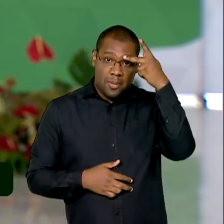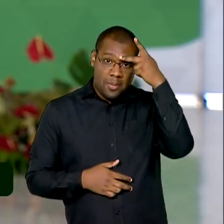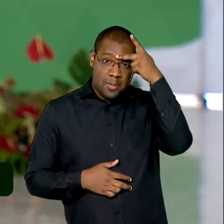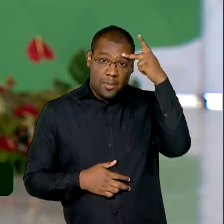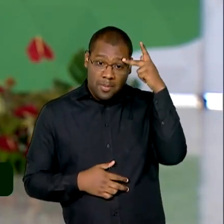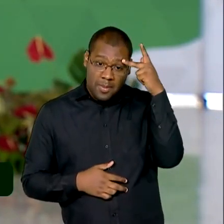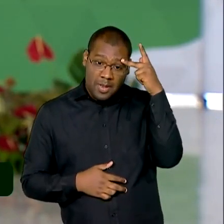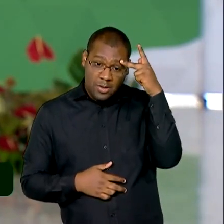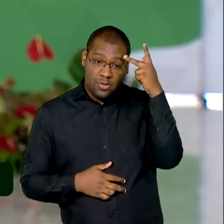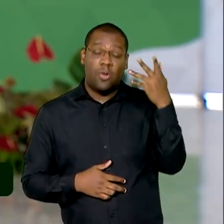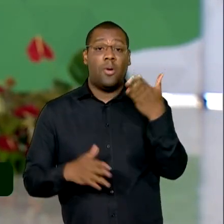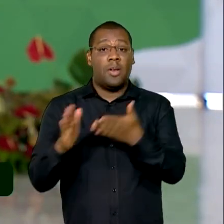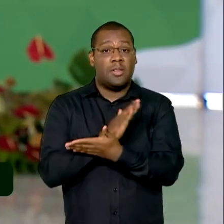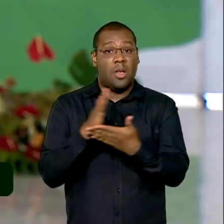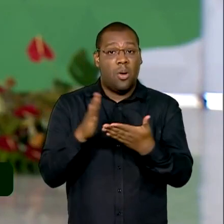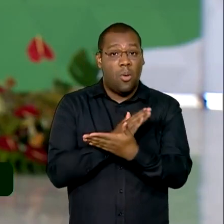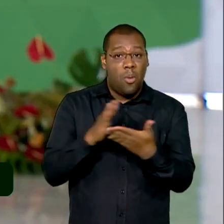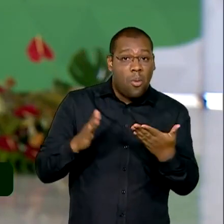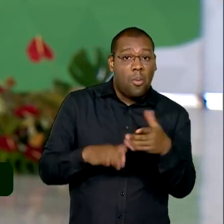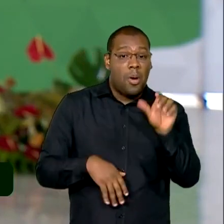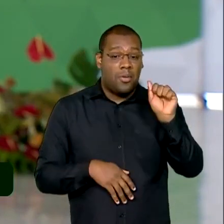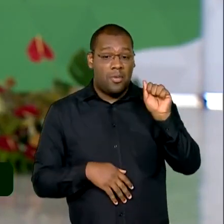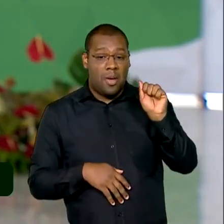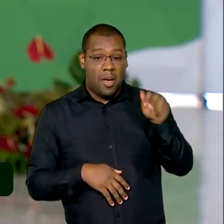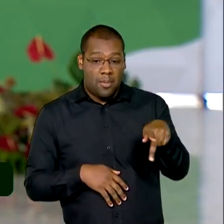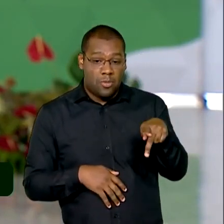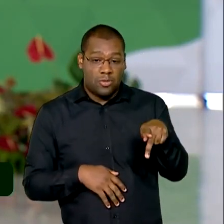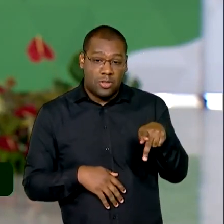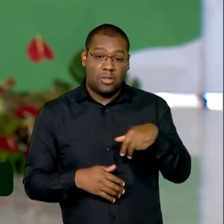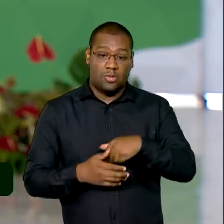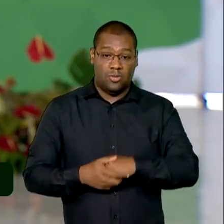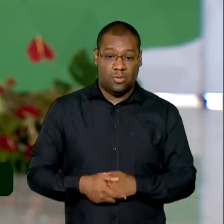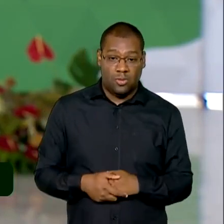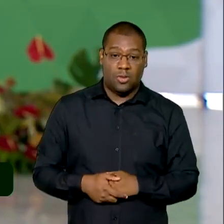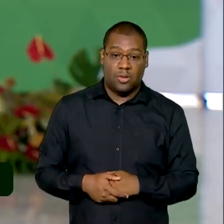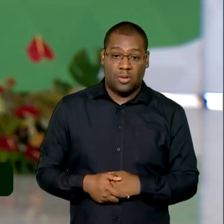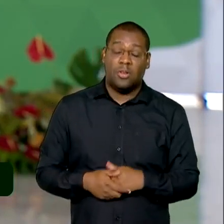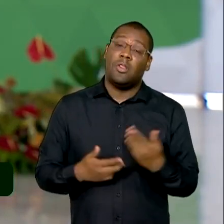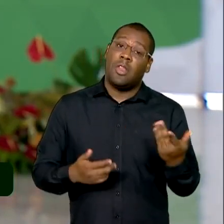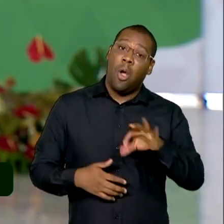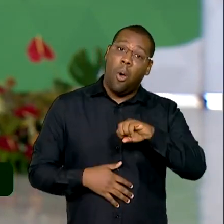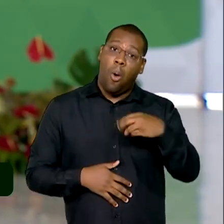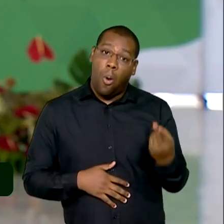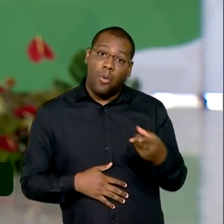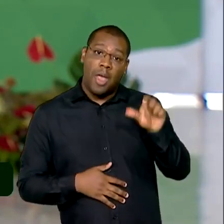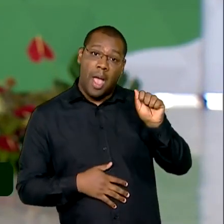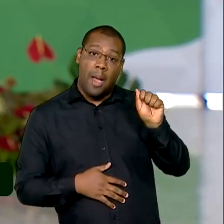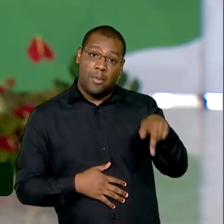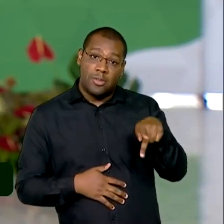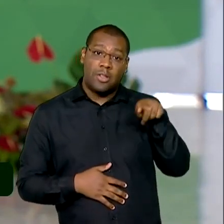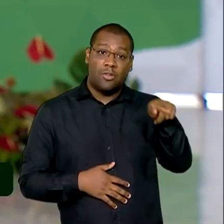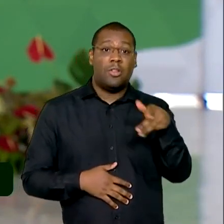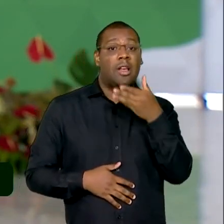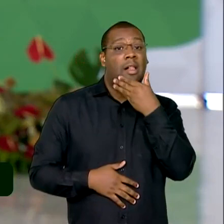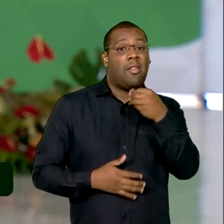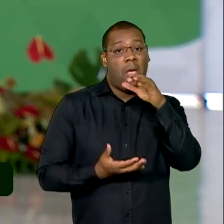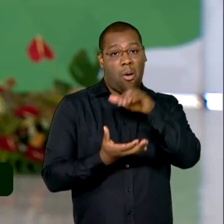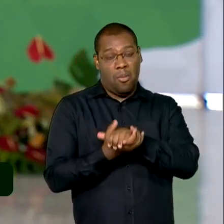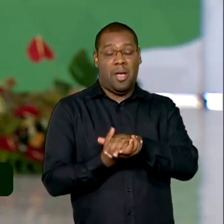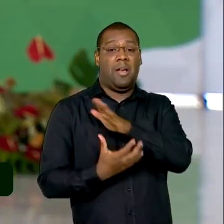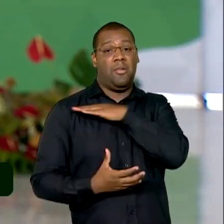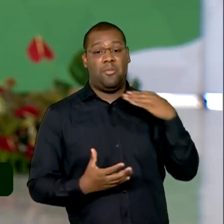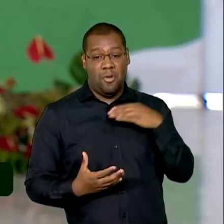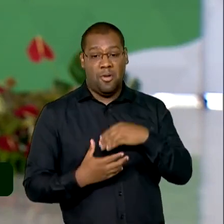incapacidade temporária, auxílio-acidente, aposentadoria, pensão por morte ou auxílio-reclusão da Previdência